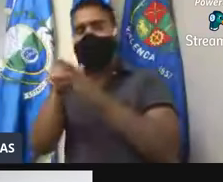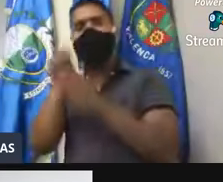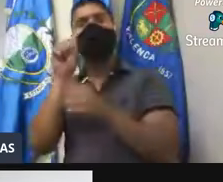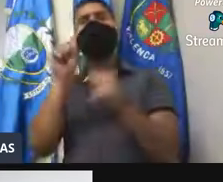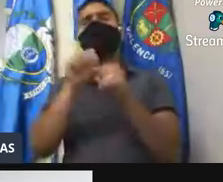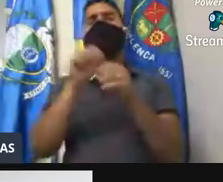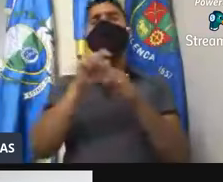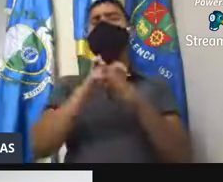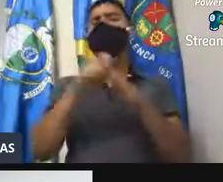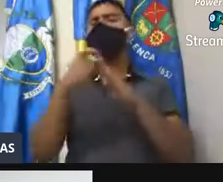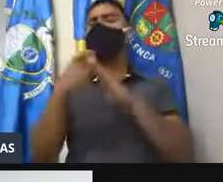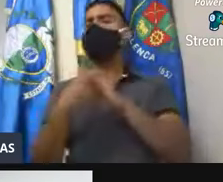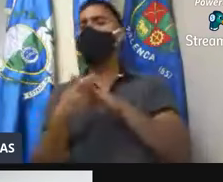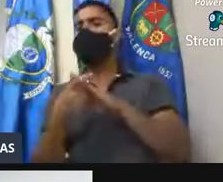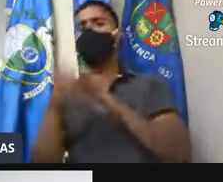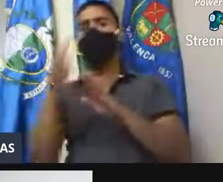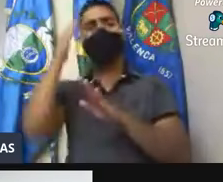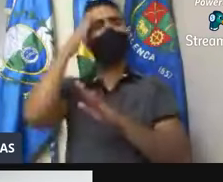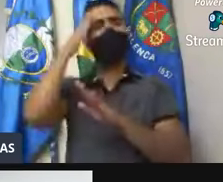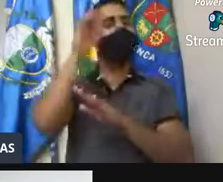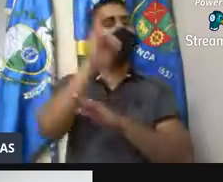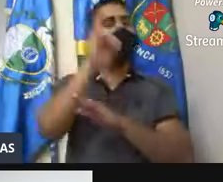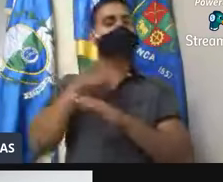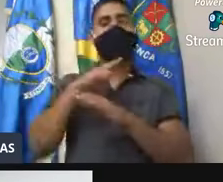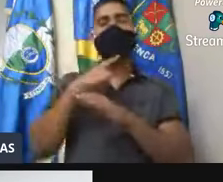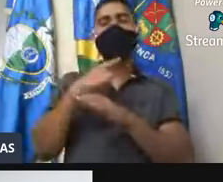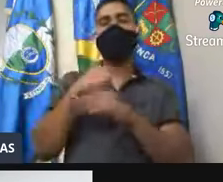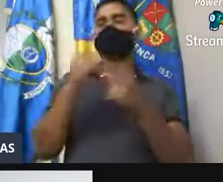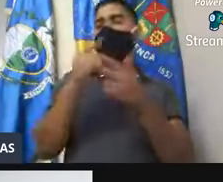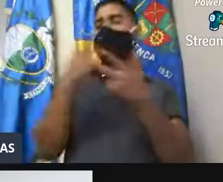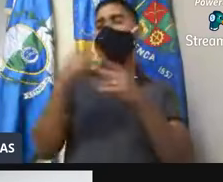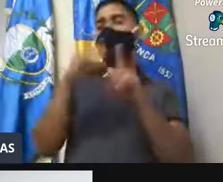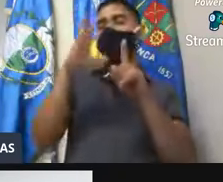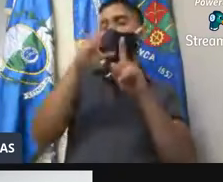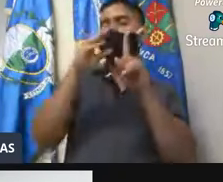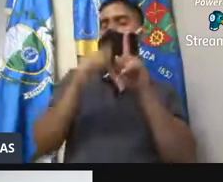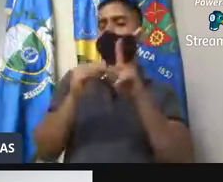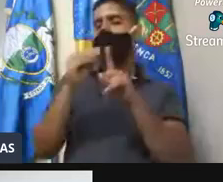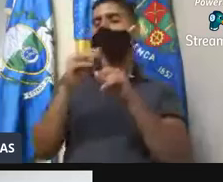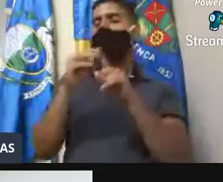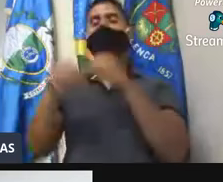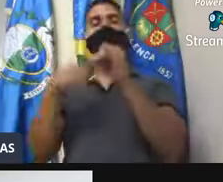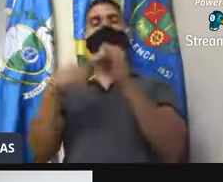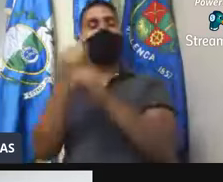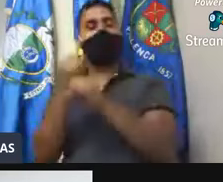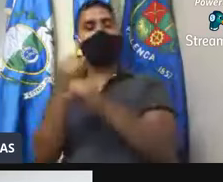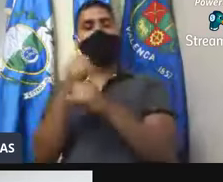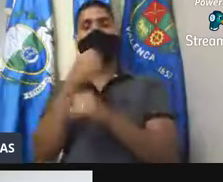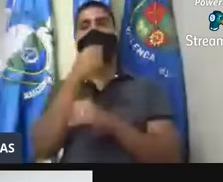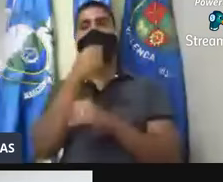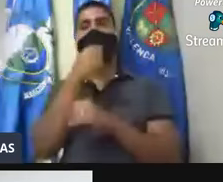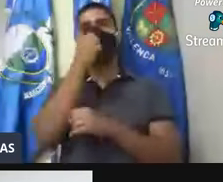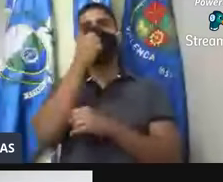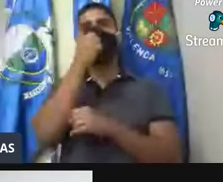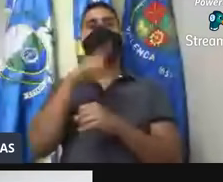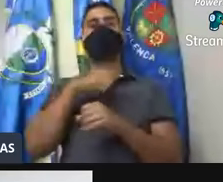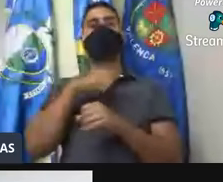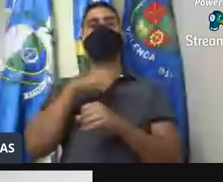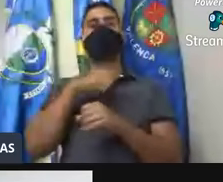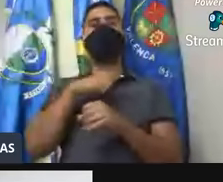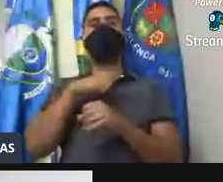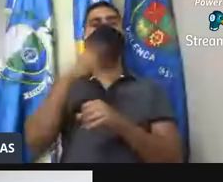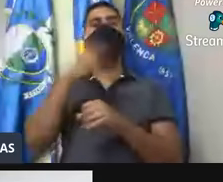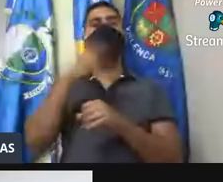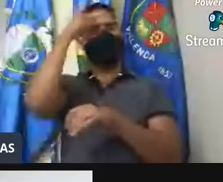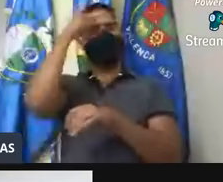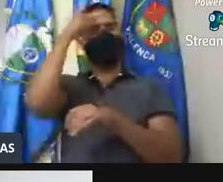sociais, para ver se ele não está sendo vítima de assédio de crimes contra a internet. Nós temos muitos estupradores por aí,